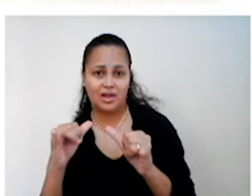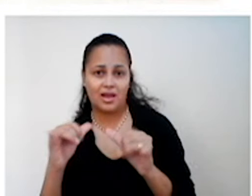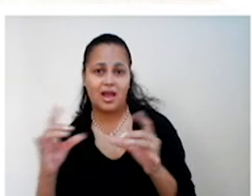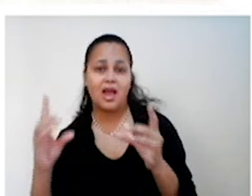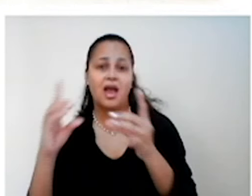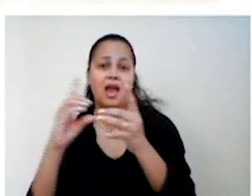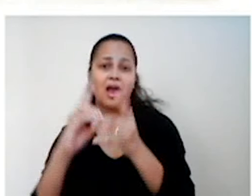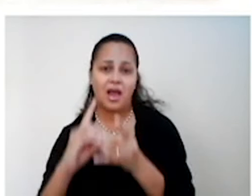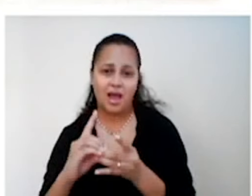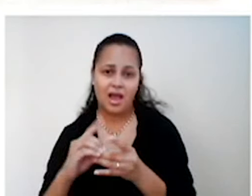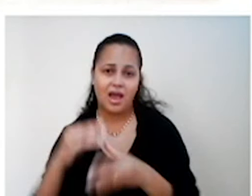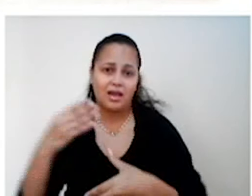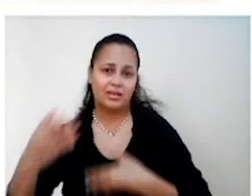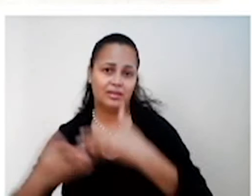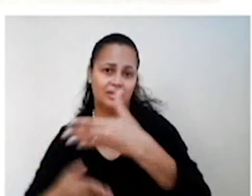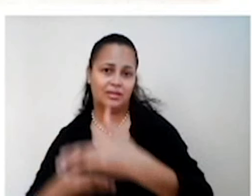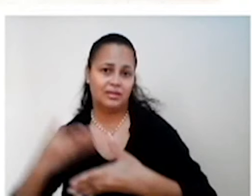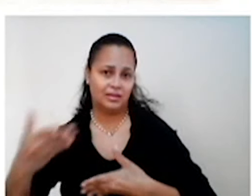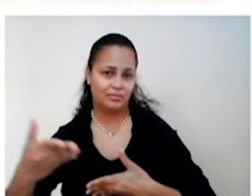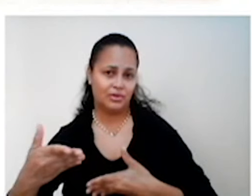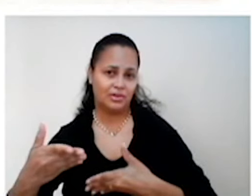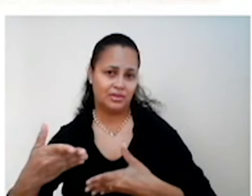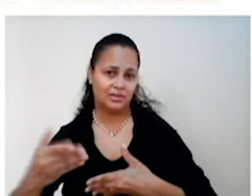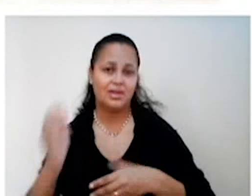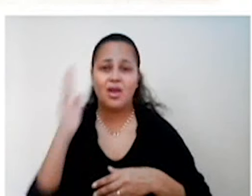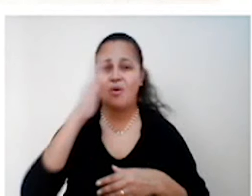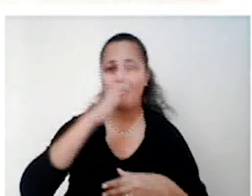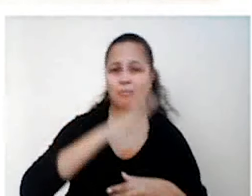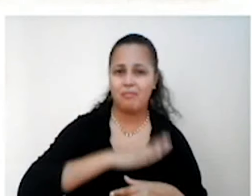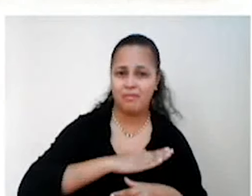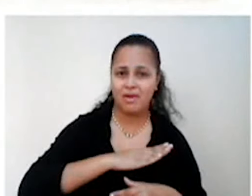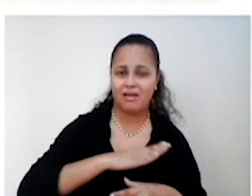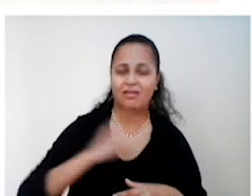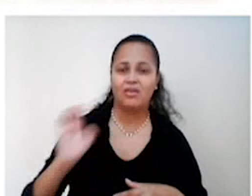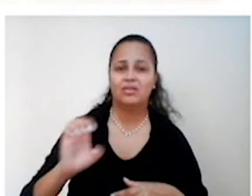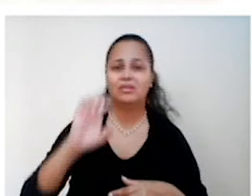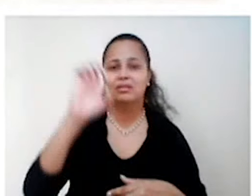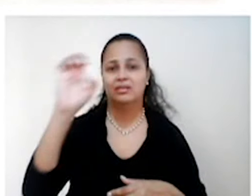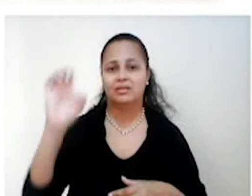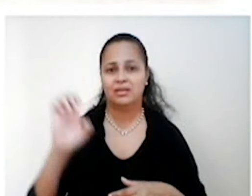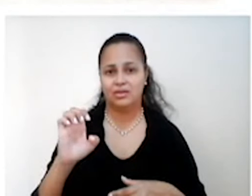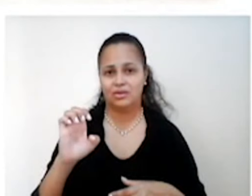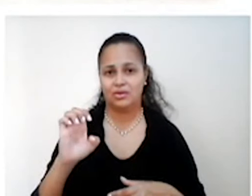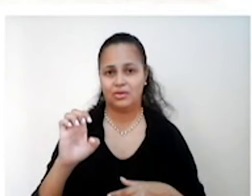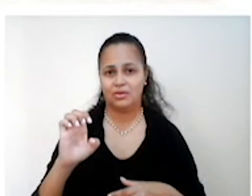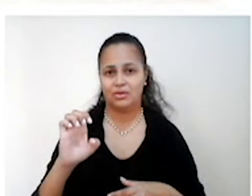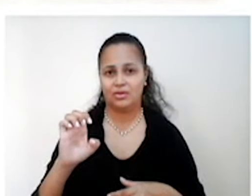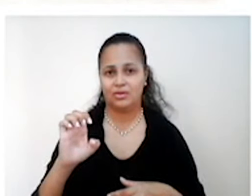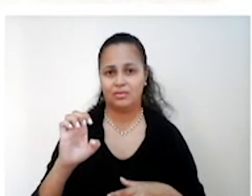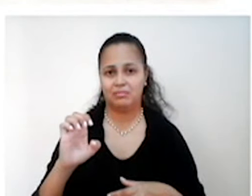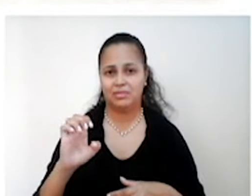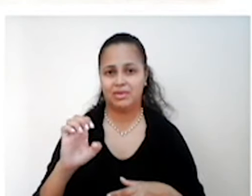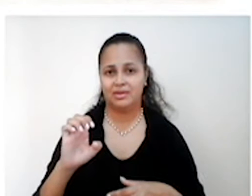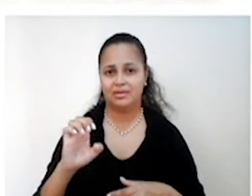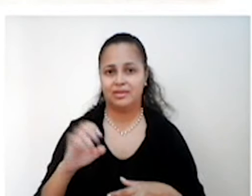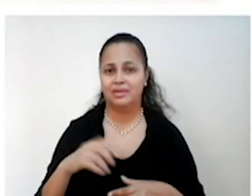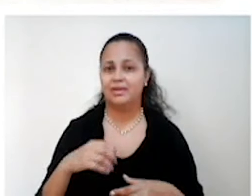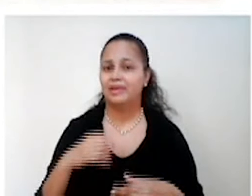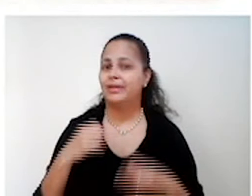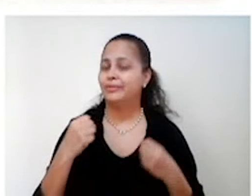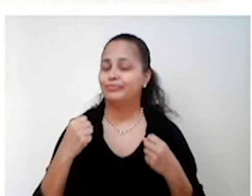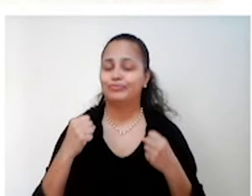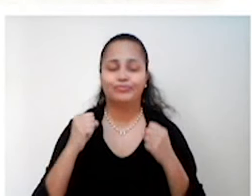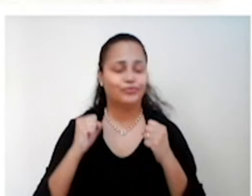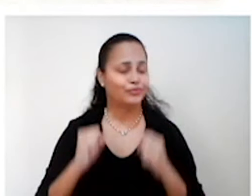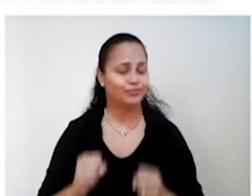de ser a grande causa dos vales da Europa. Entendia que a democracia era incapaz de solucionar os problemas do pós-guerra.